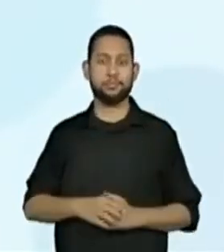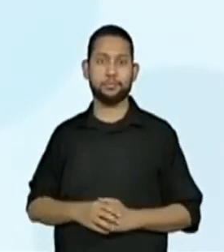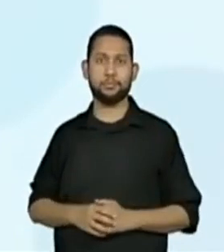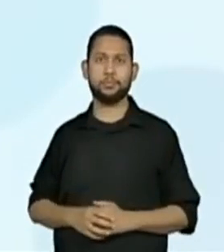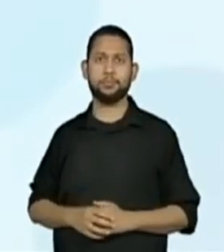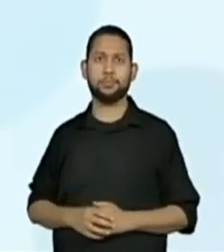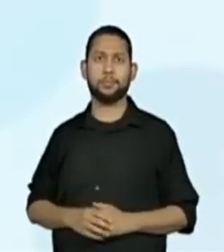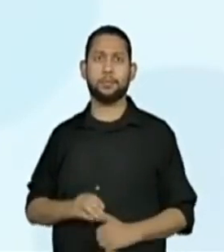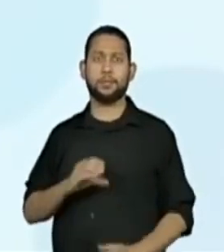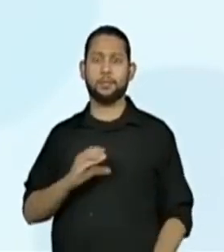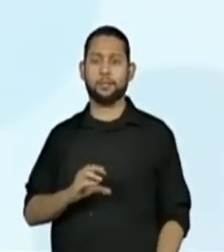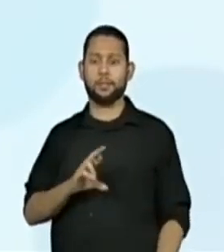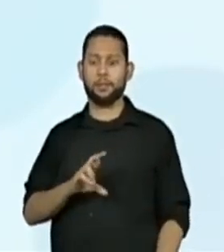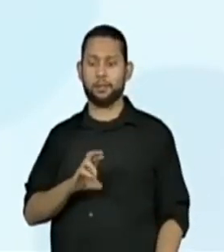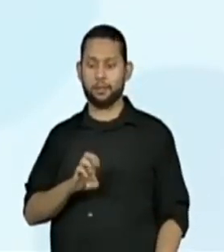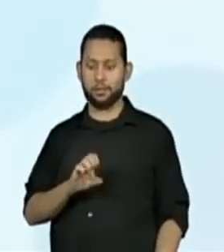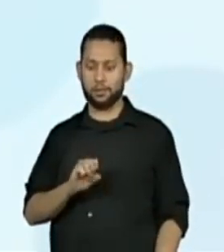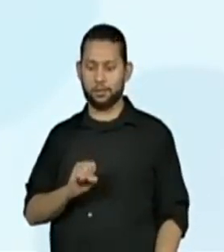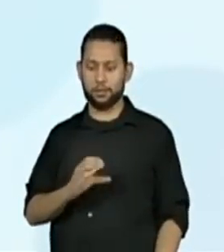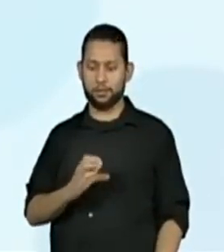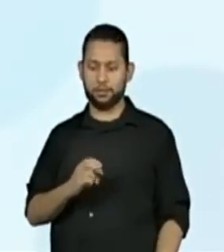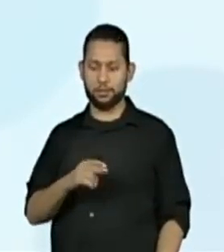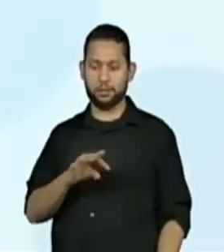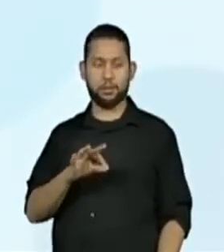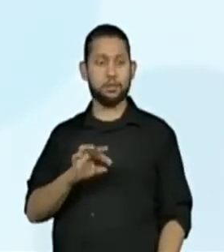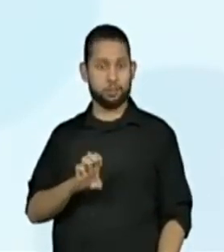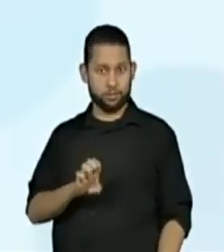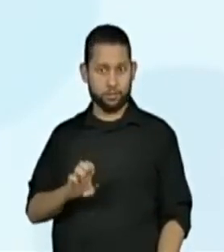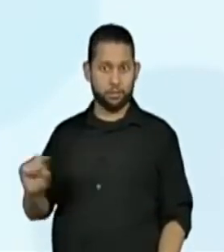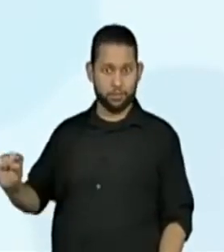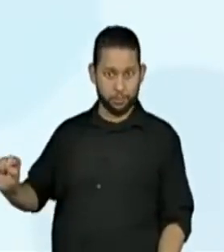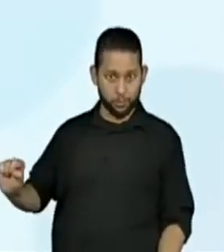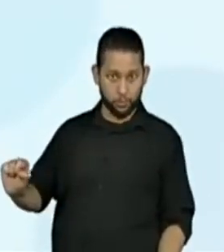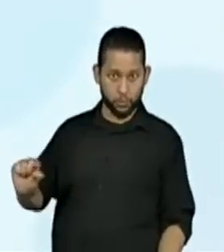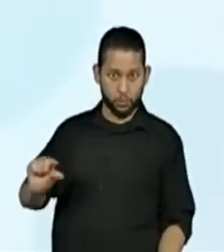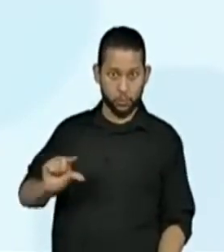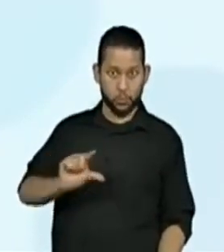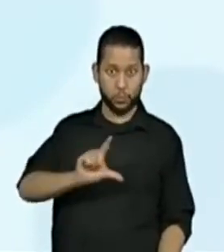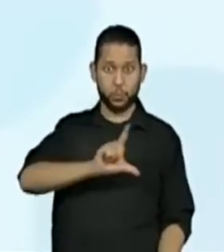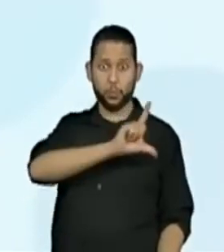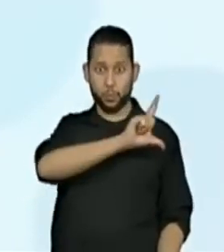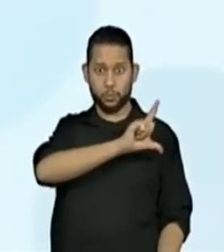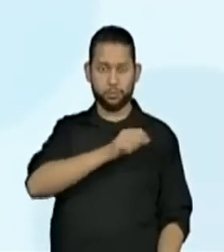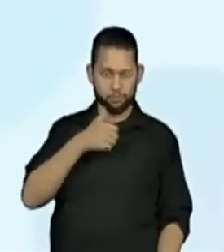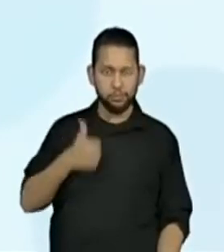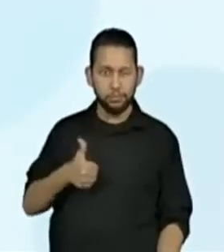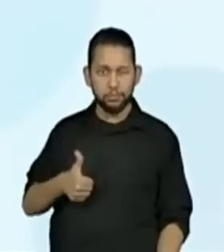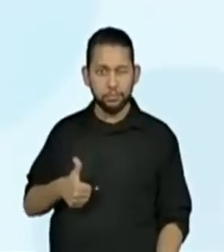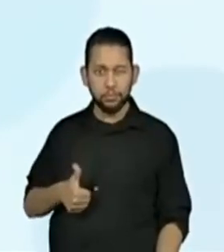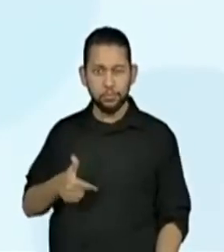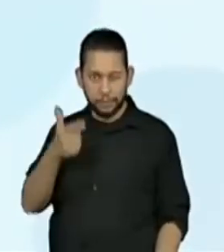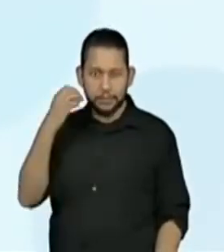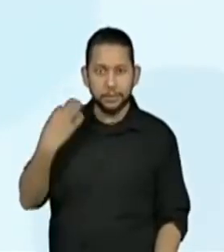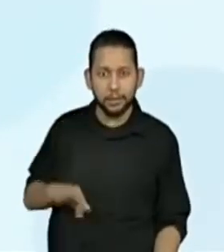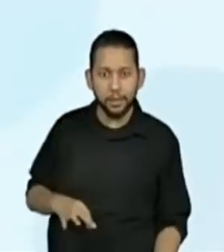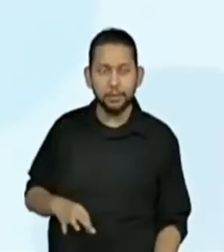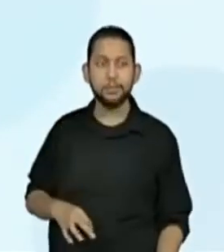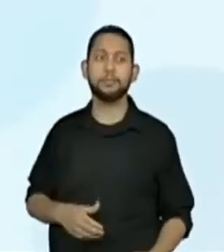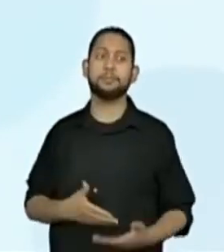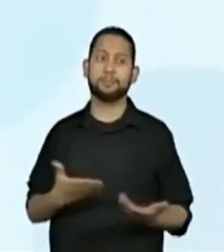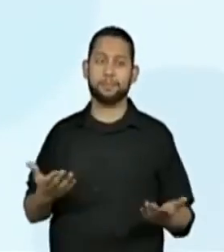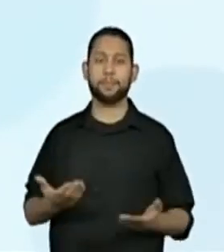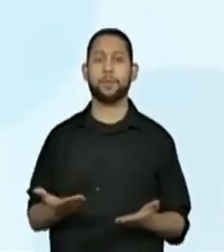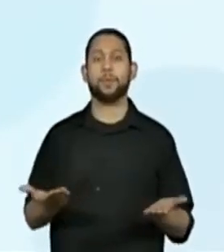1,87 centímetros. Colocamos, então, em ordem crescente. Correto? Muito bem.